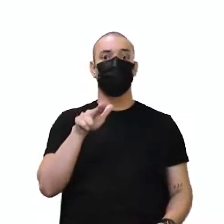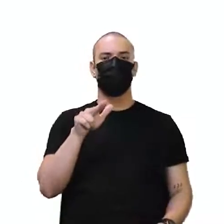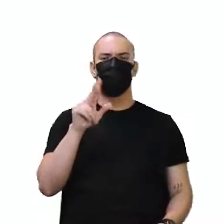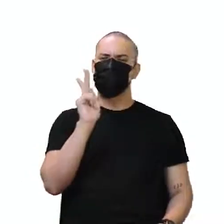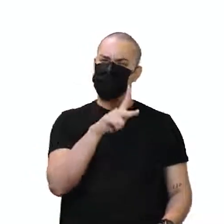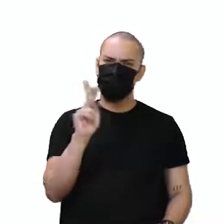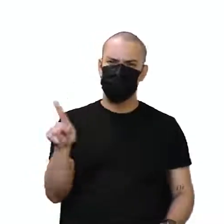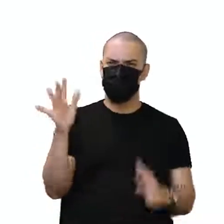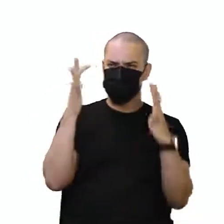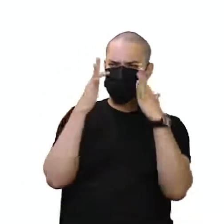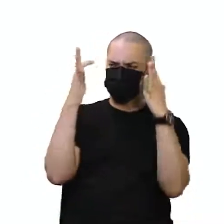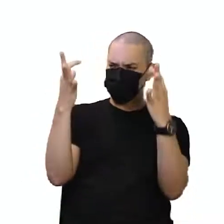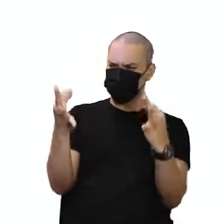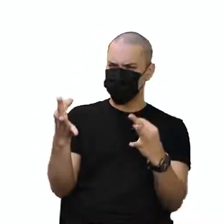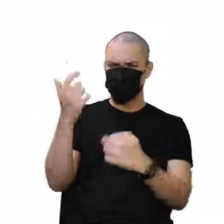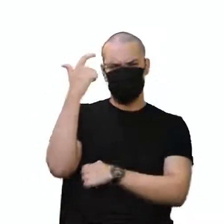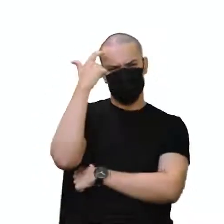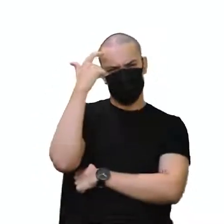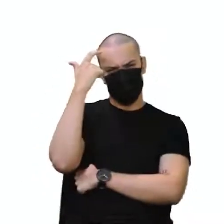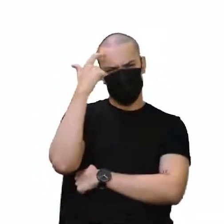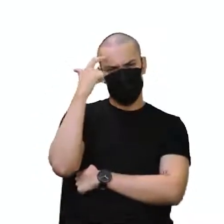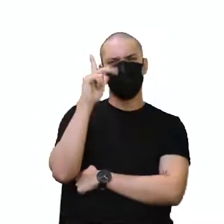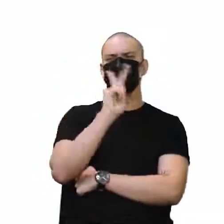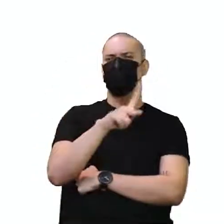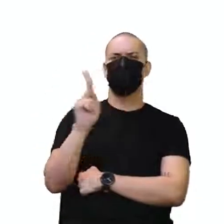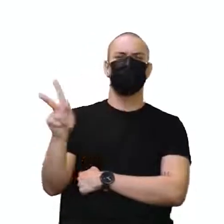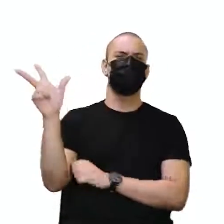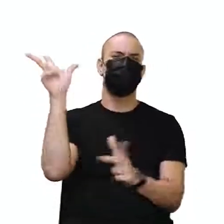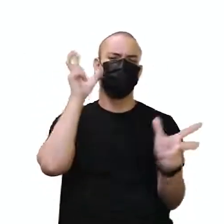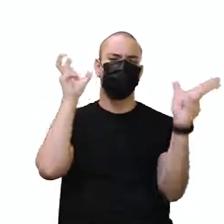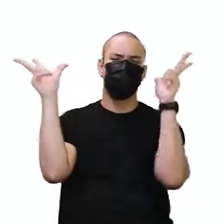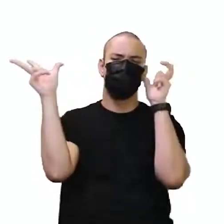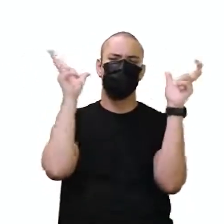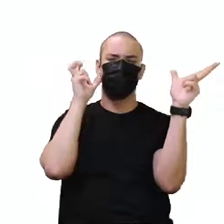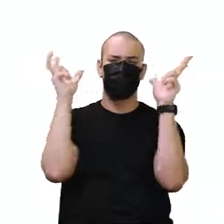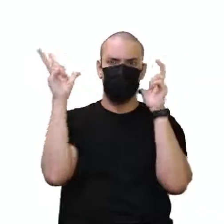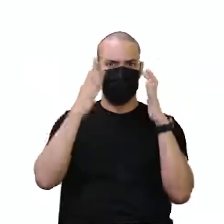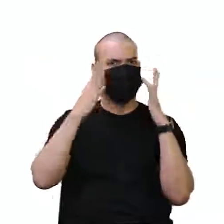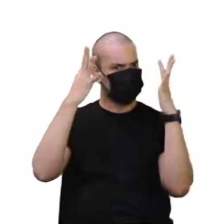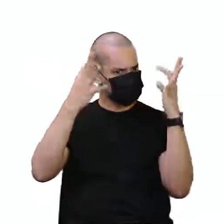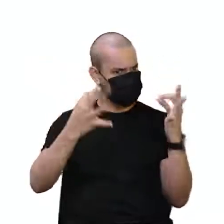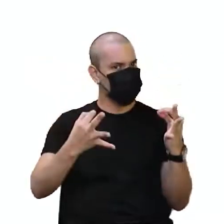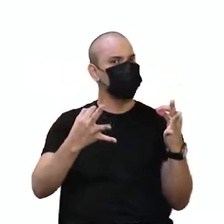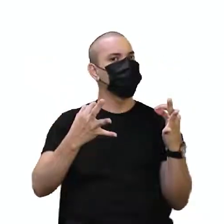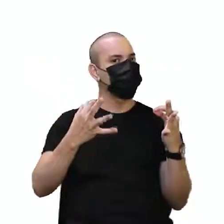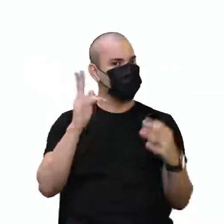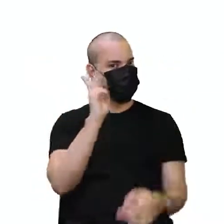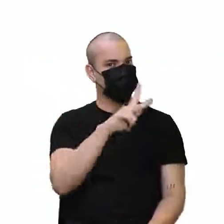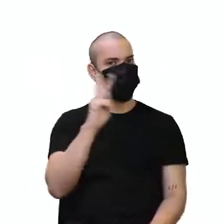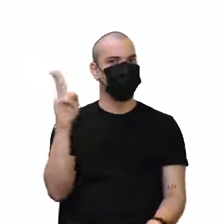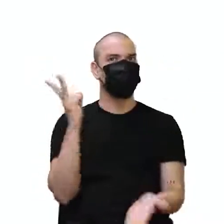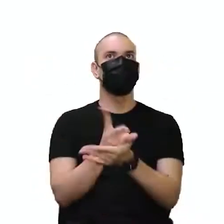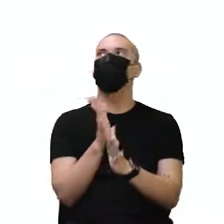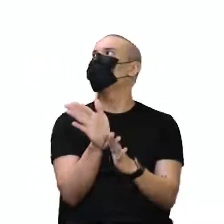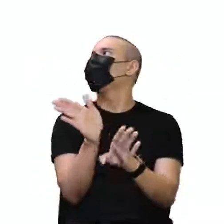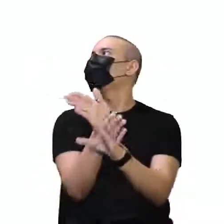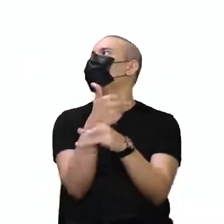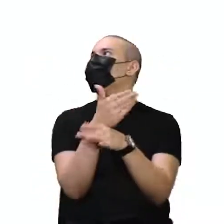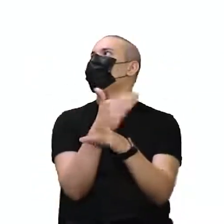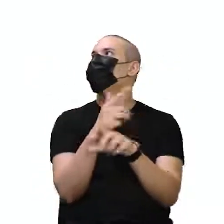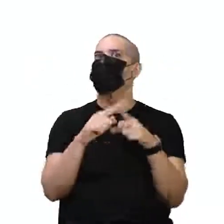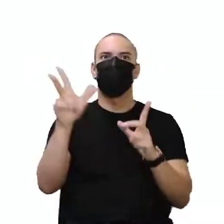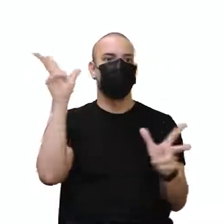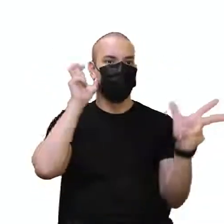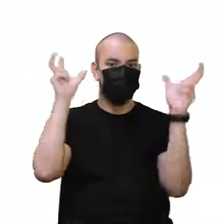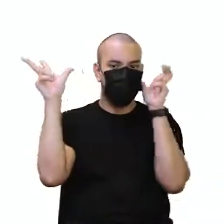atento àquela discussão, presta atenção que o professor sempre fica ouvindo as conversas de vocês, viu, galera? É, a gente faz e tem esse negócio. Mas